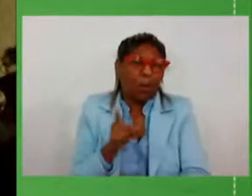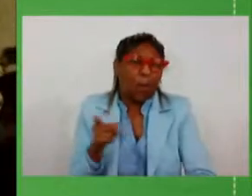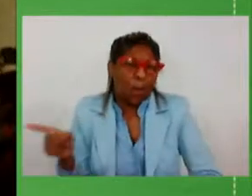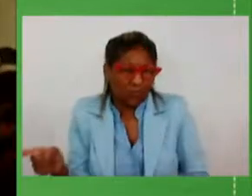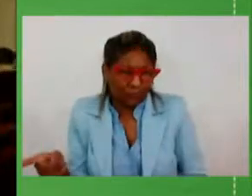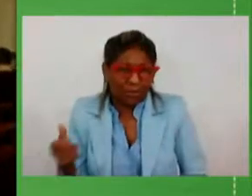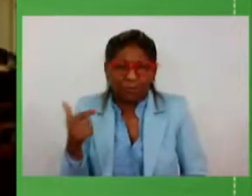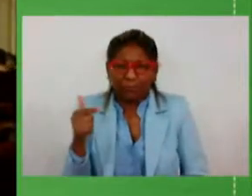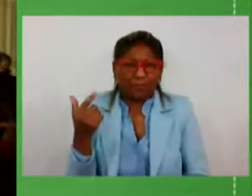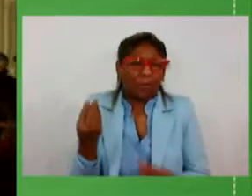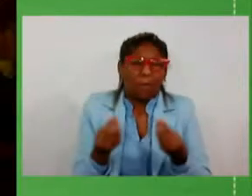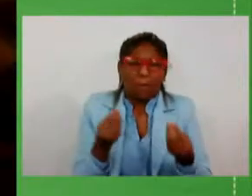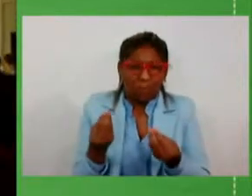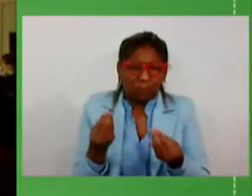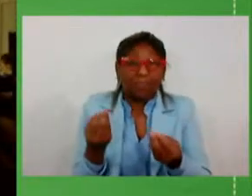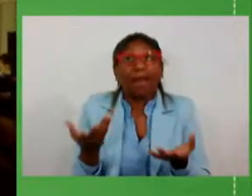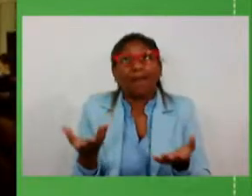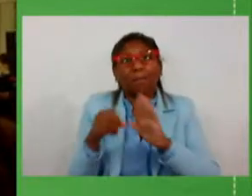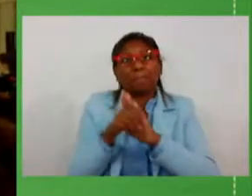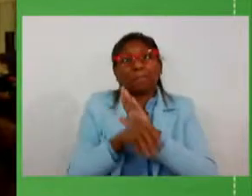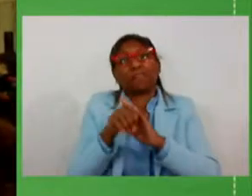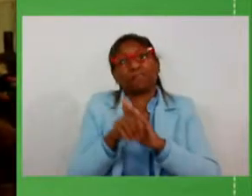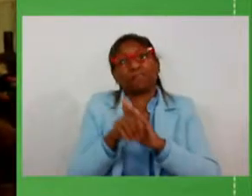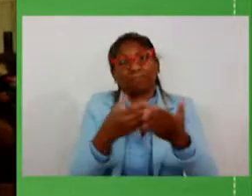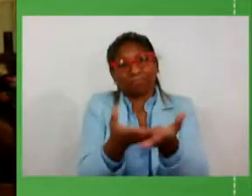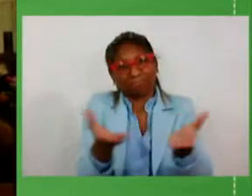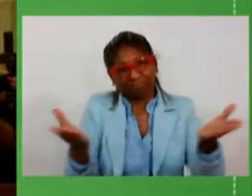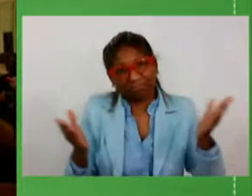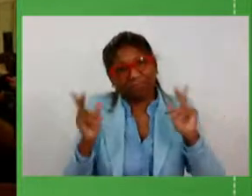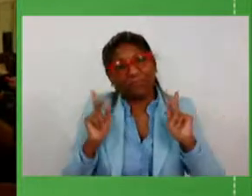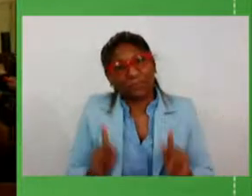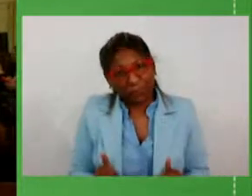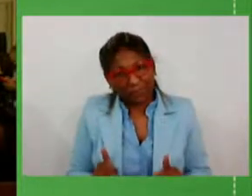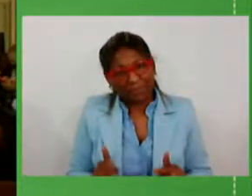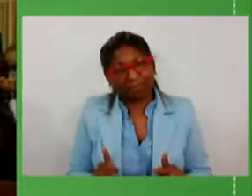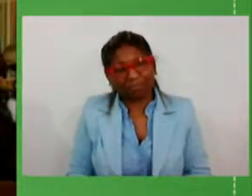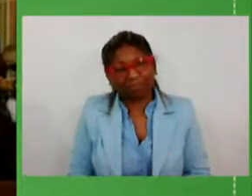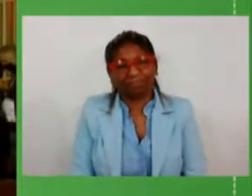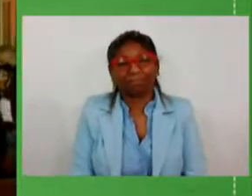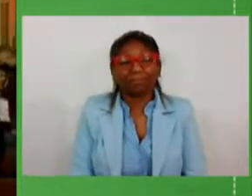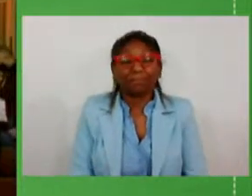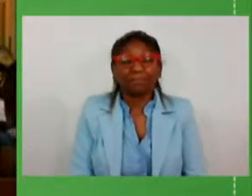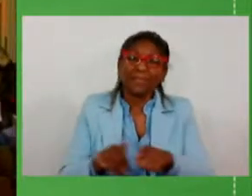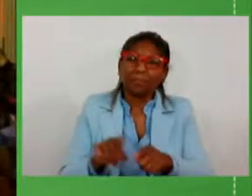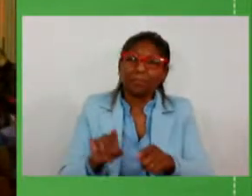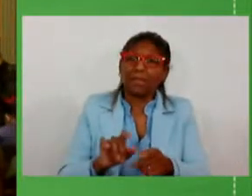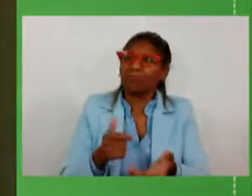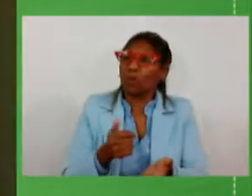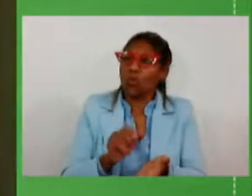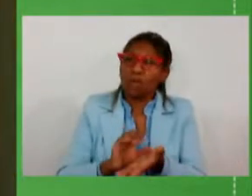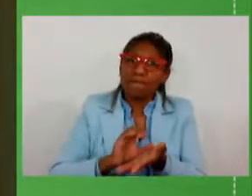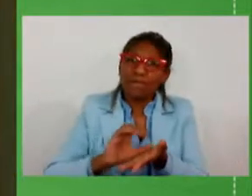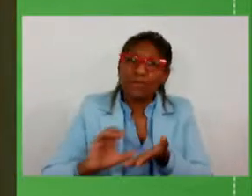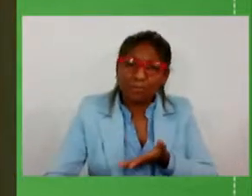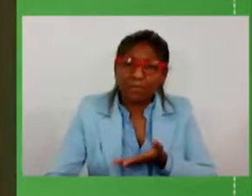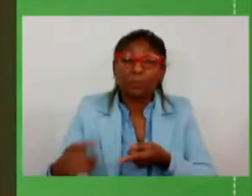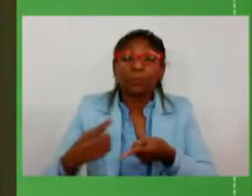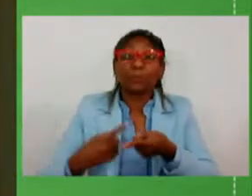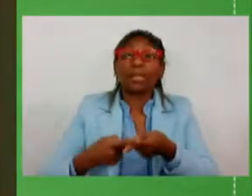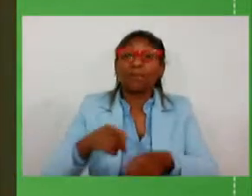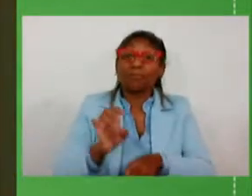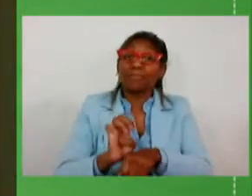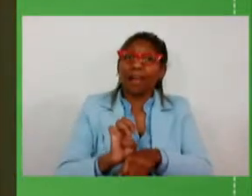falando de benefício para a população para as pessoas mas sem dúvida nenhuma um investimento que vai ajudar o nosso estado a crescer e se